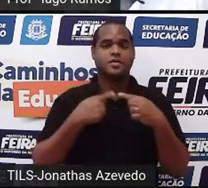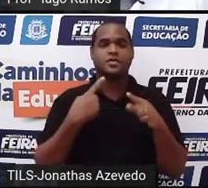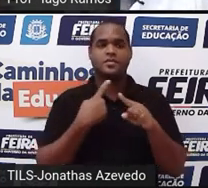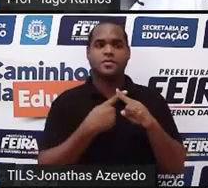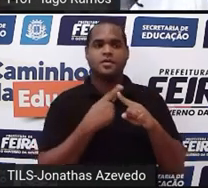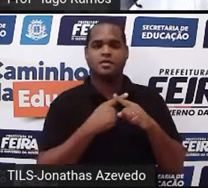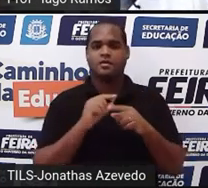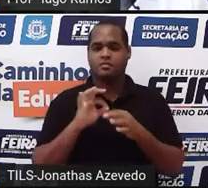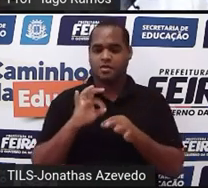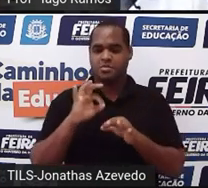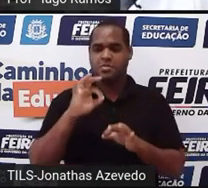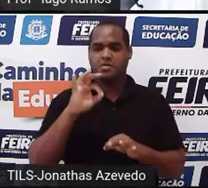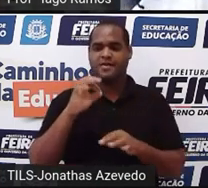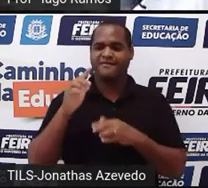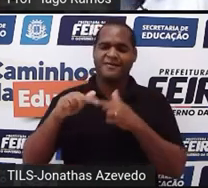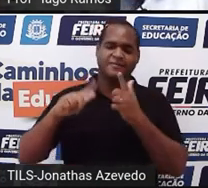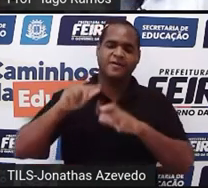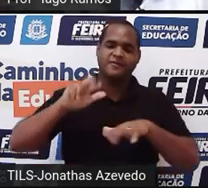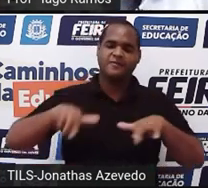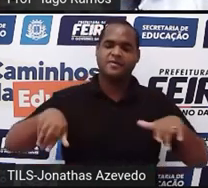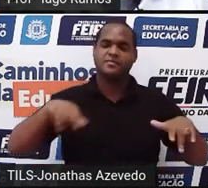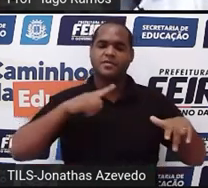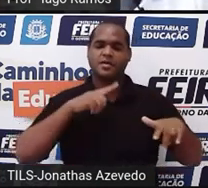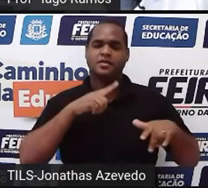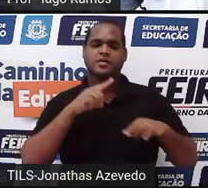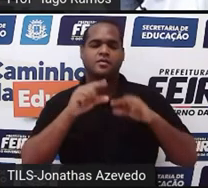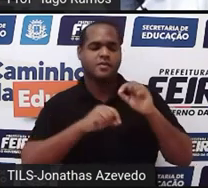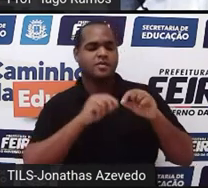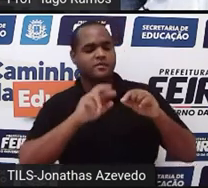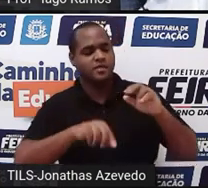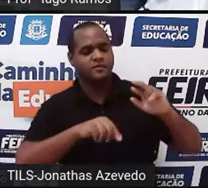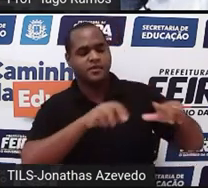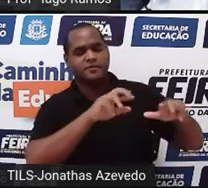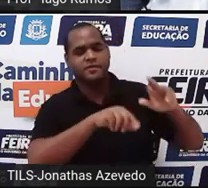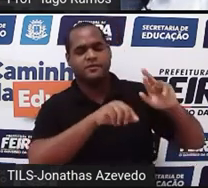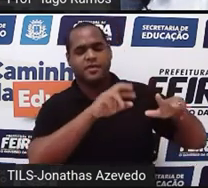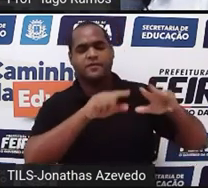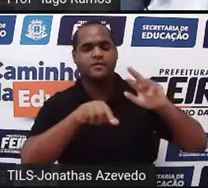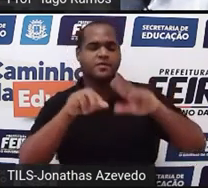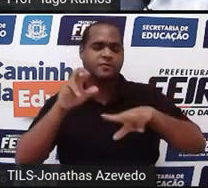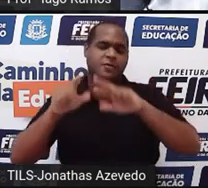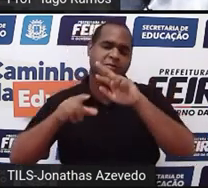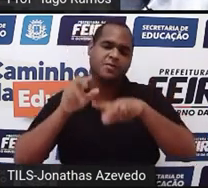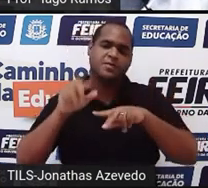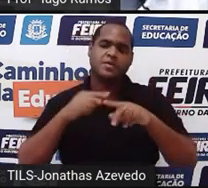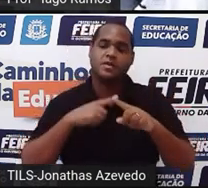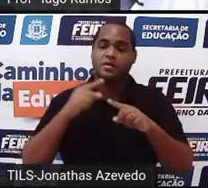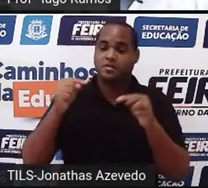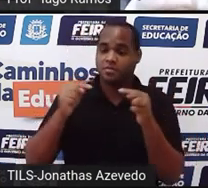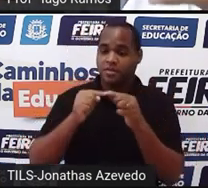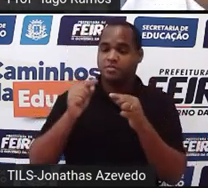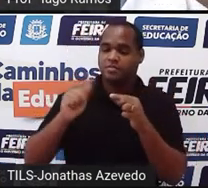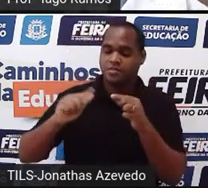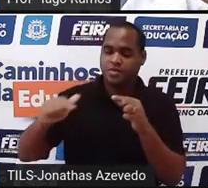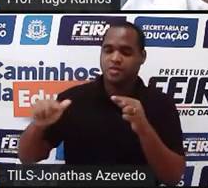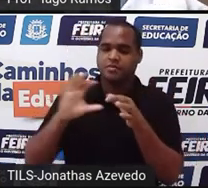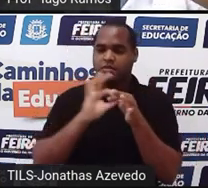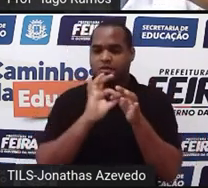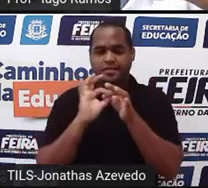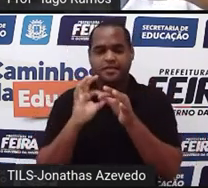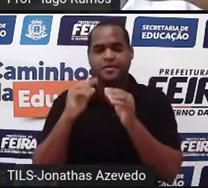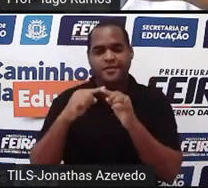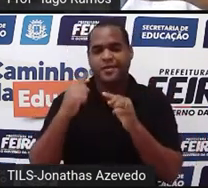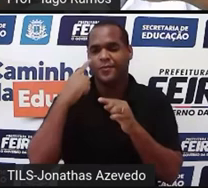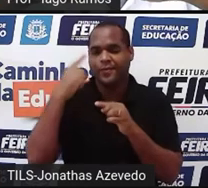são infinitas. E isso acontece quando as retas das equações são retas coincidentes. Uma por